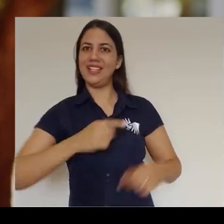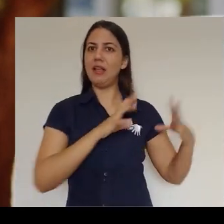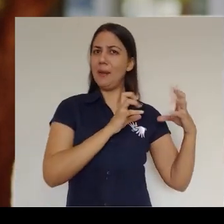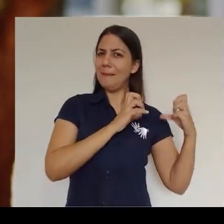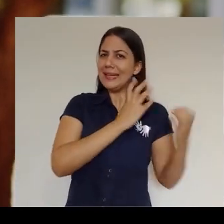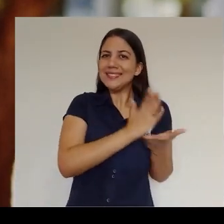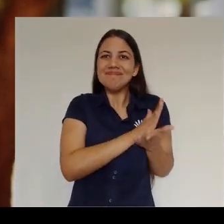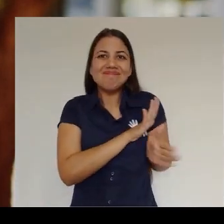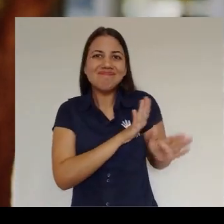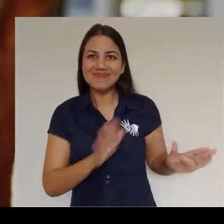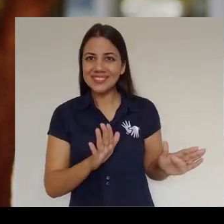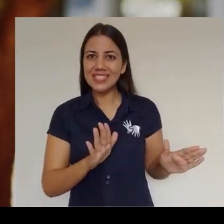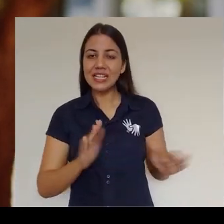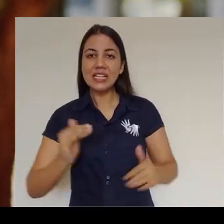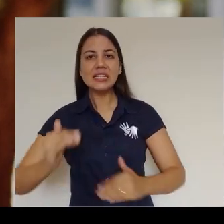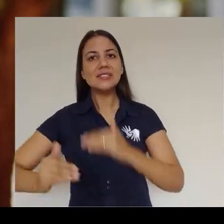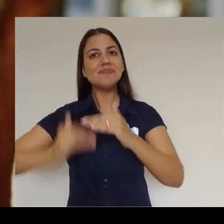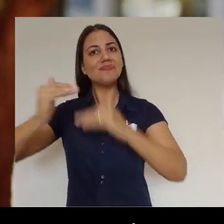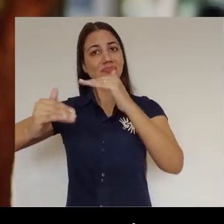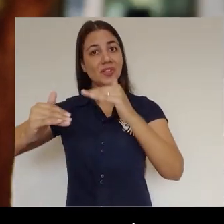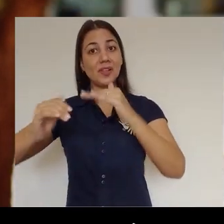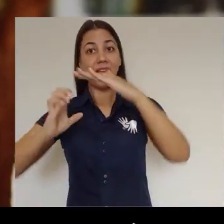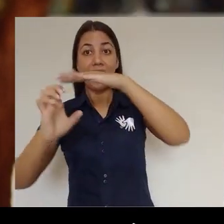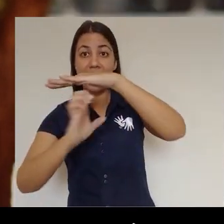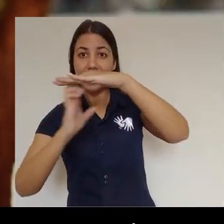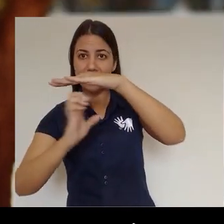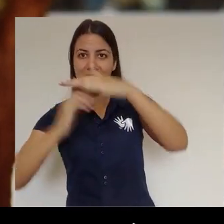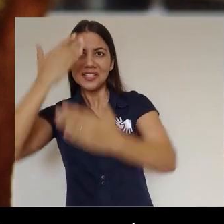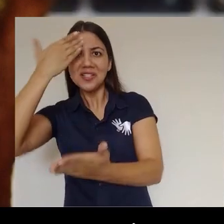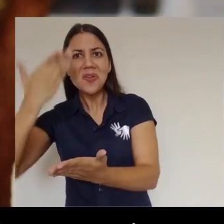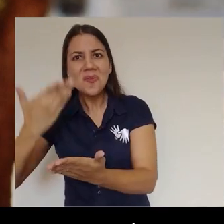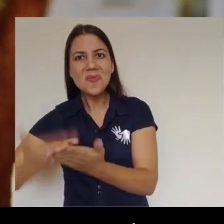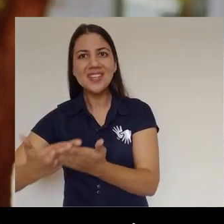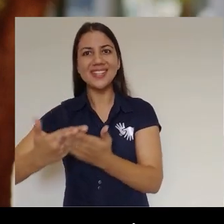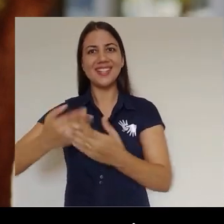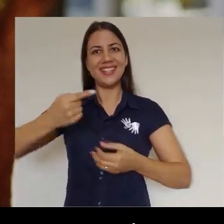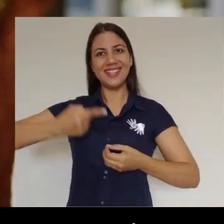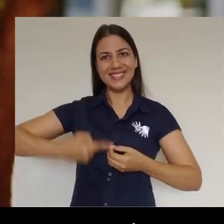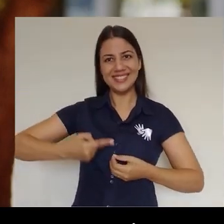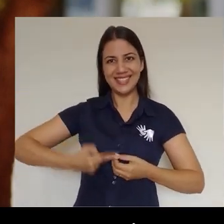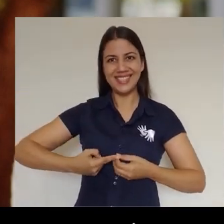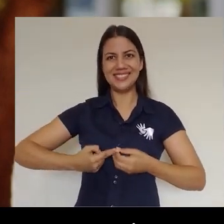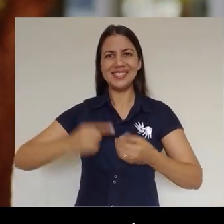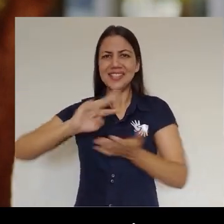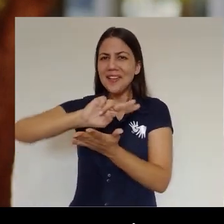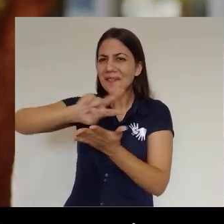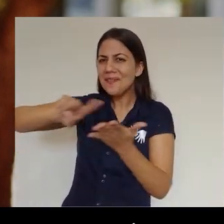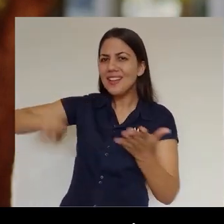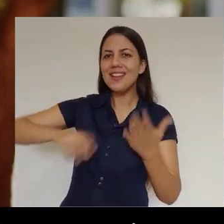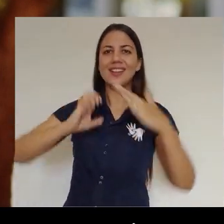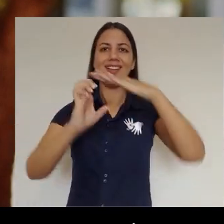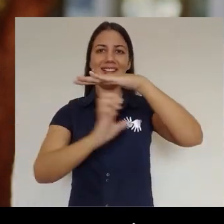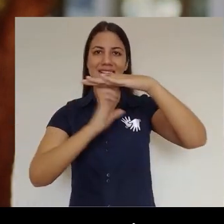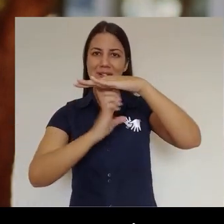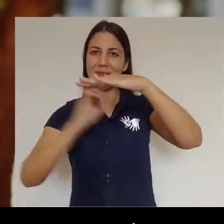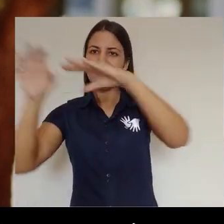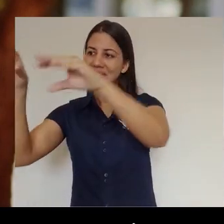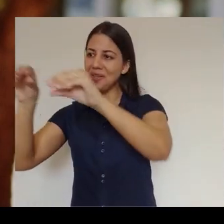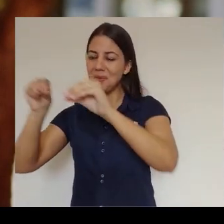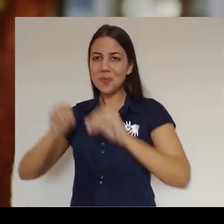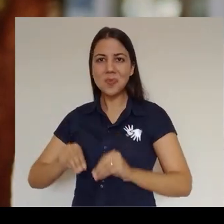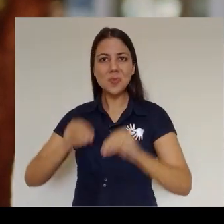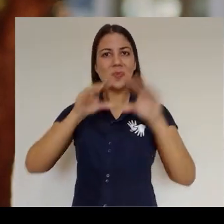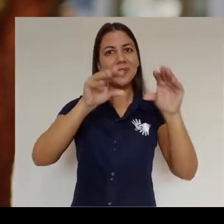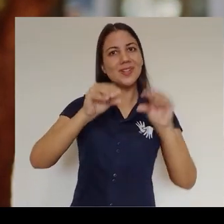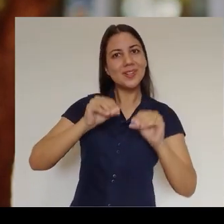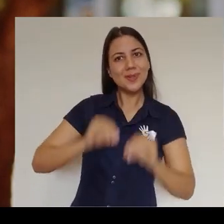aumentamos também a confiança das empresas Que estão investindo mais na cidade e vindo de fora para se instalarem aqui